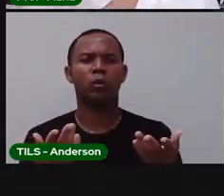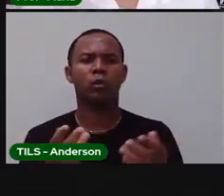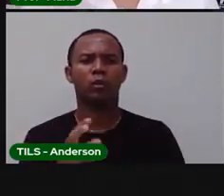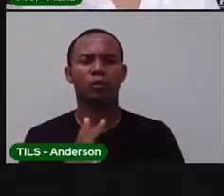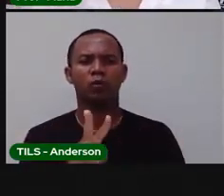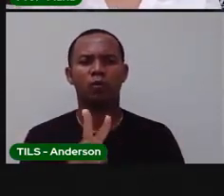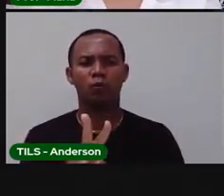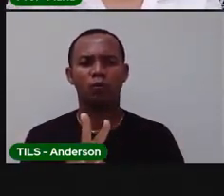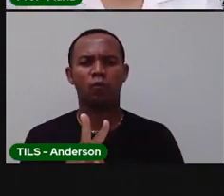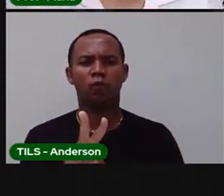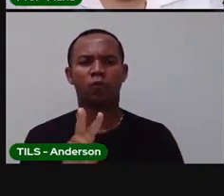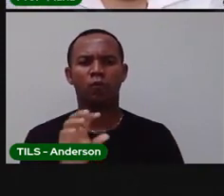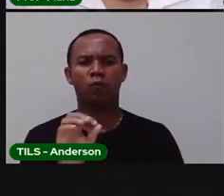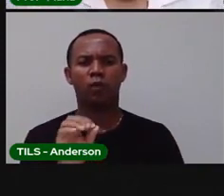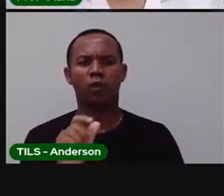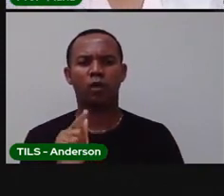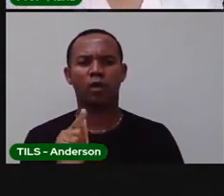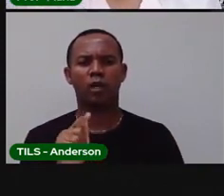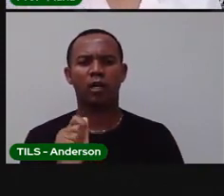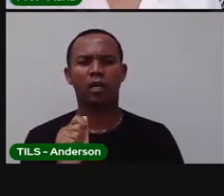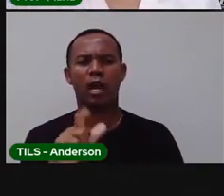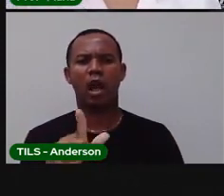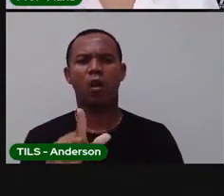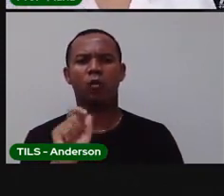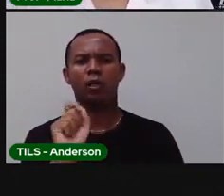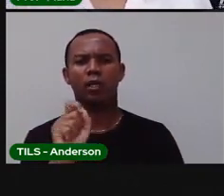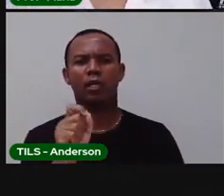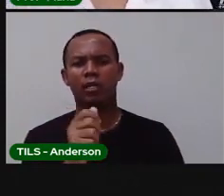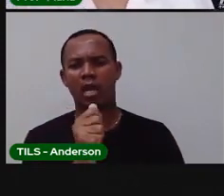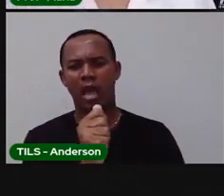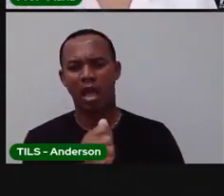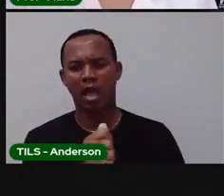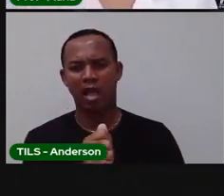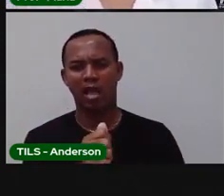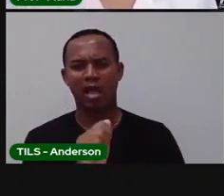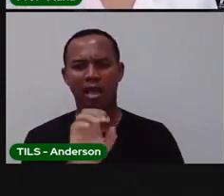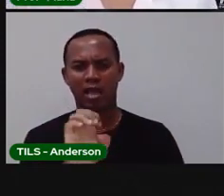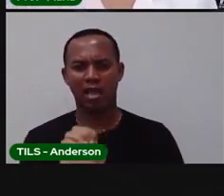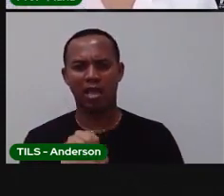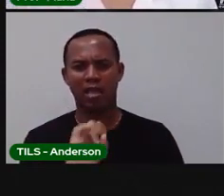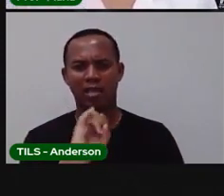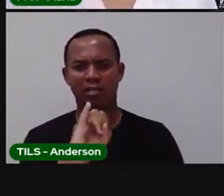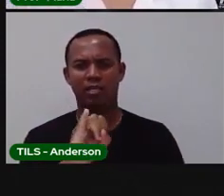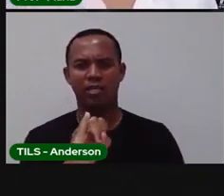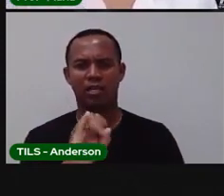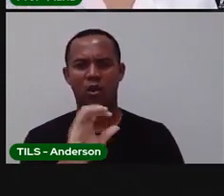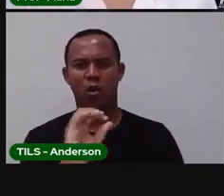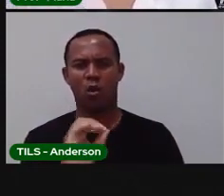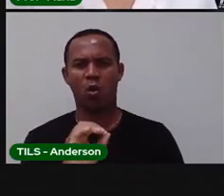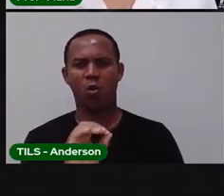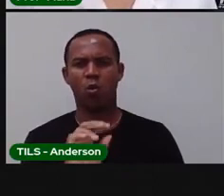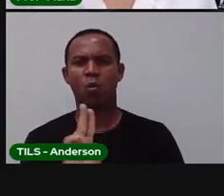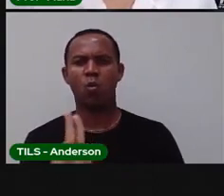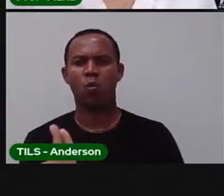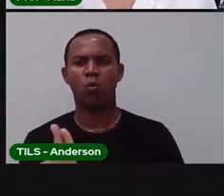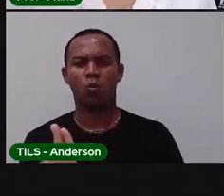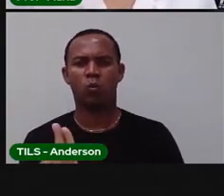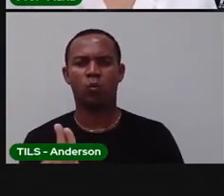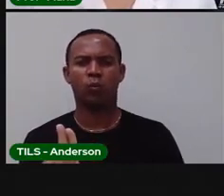Vamos relembrar aqui quem são as vogais. A, E, E, I, O, U.